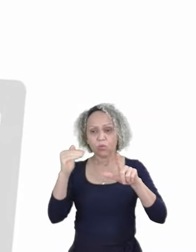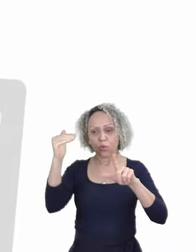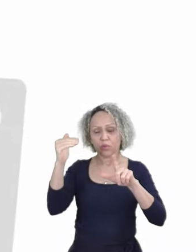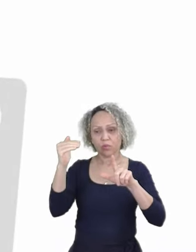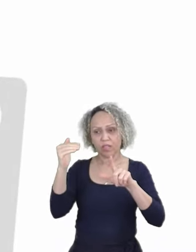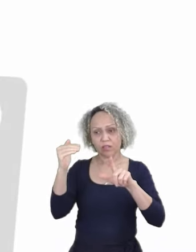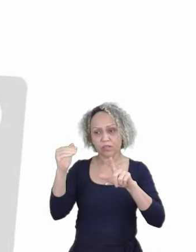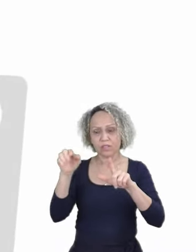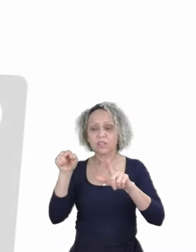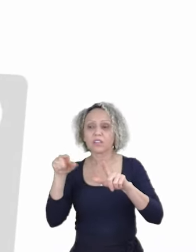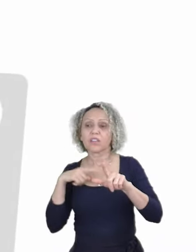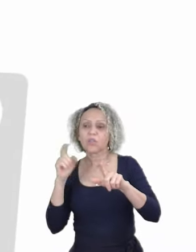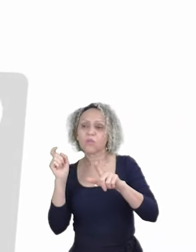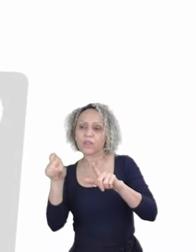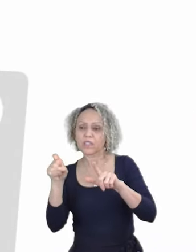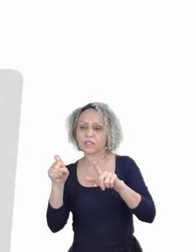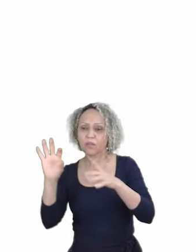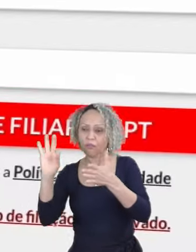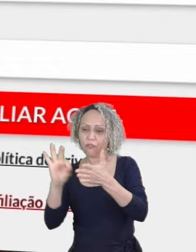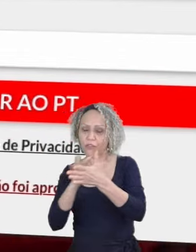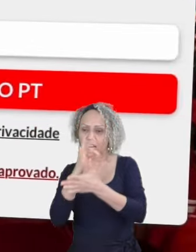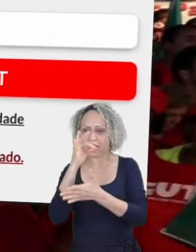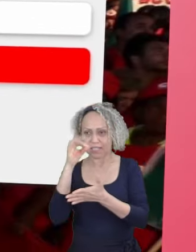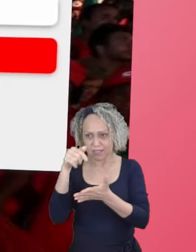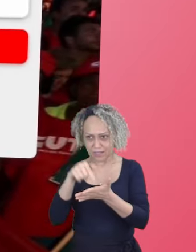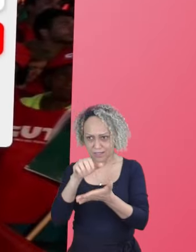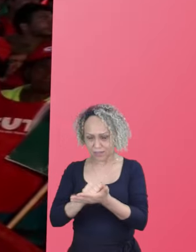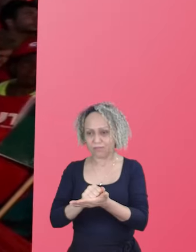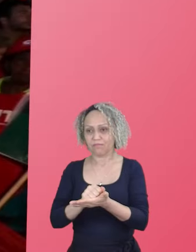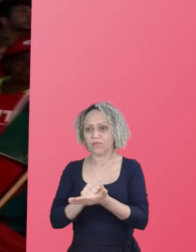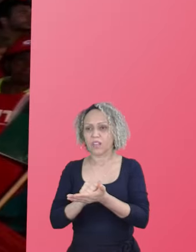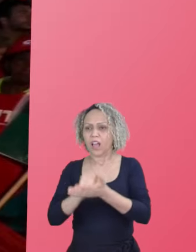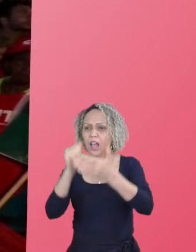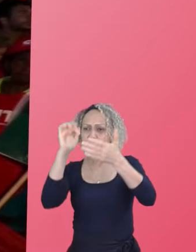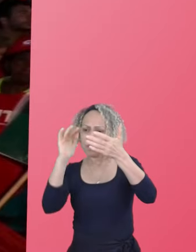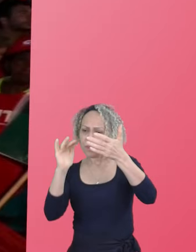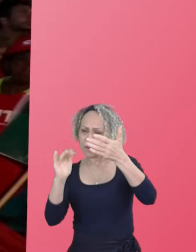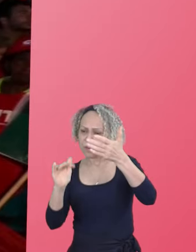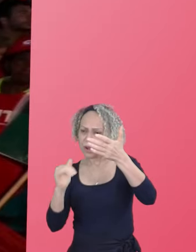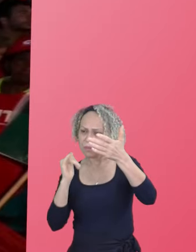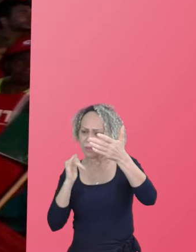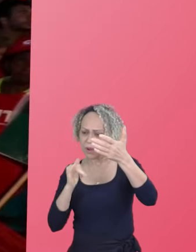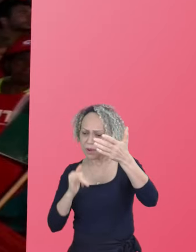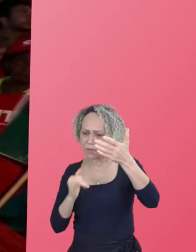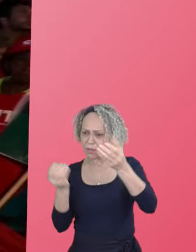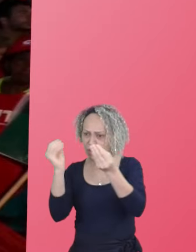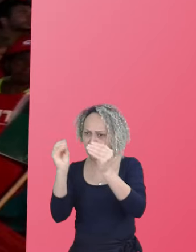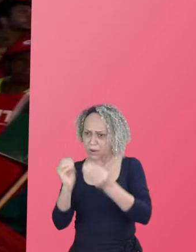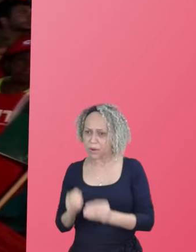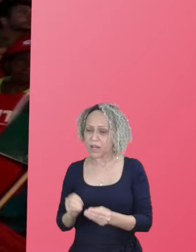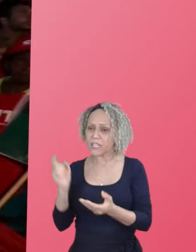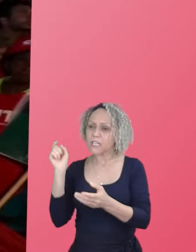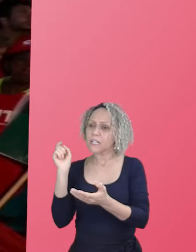canto superior direito, clique no botão Filie-se. Em seguida, preencha as informações solicitadas